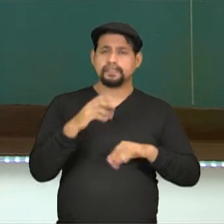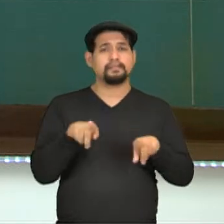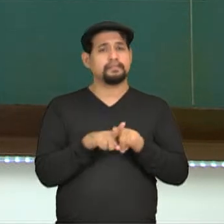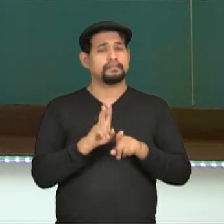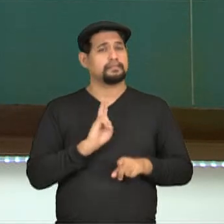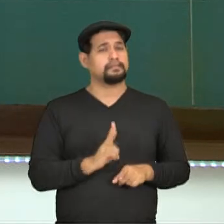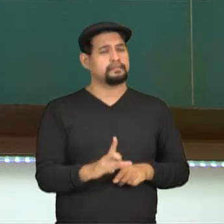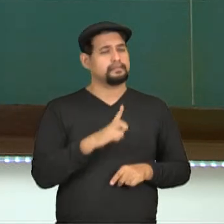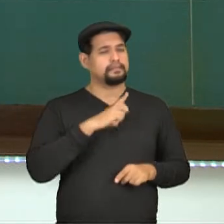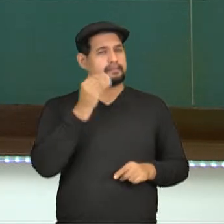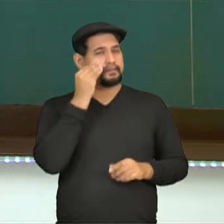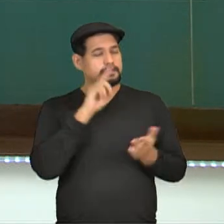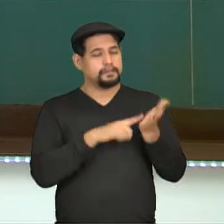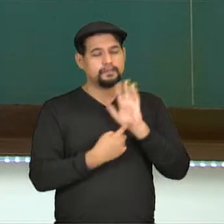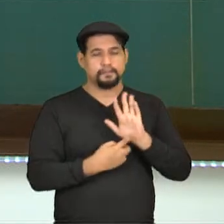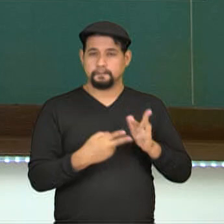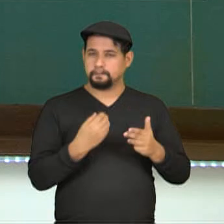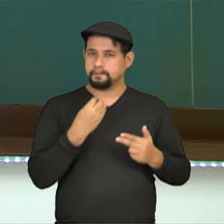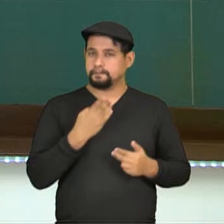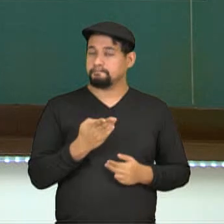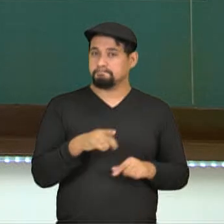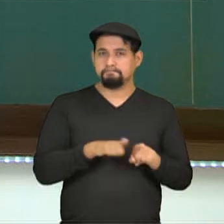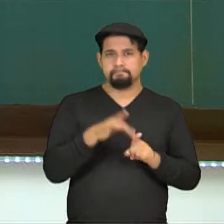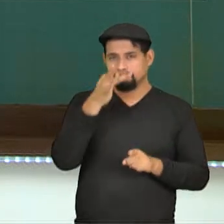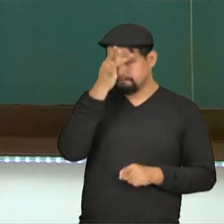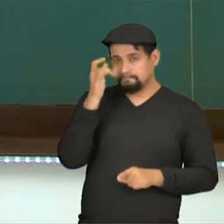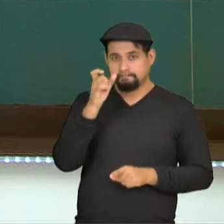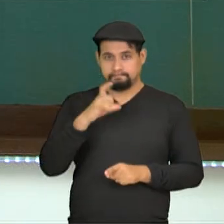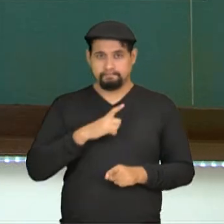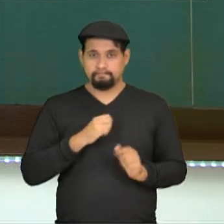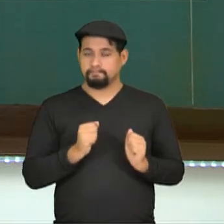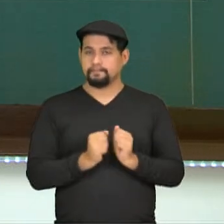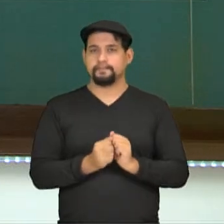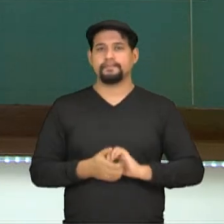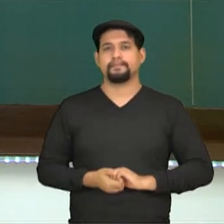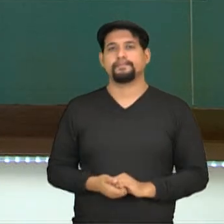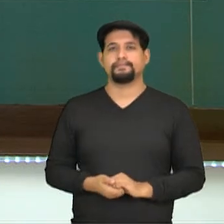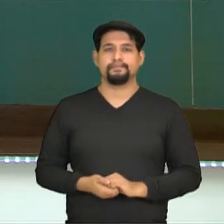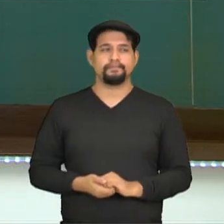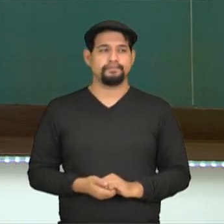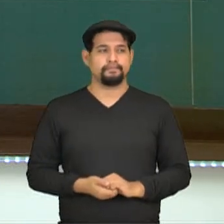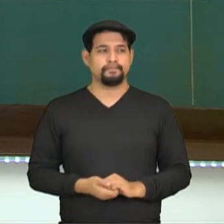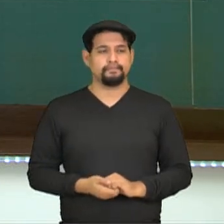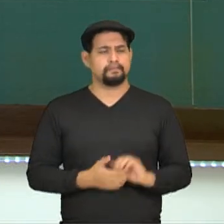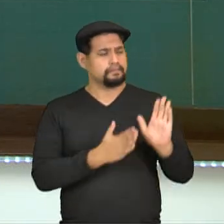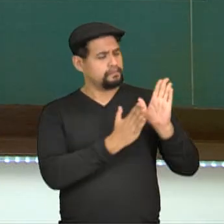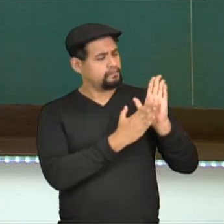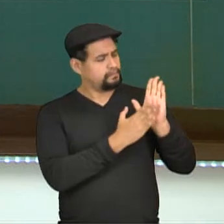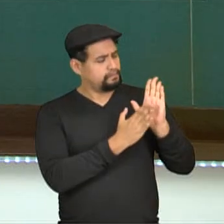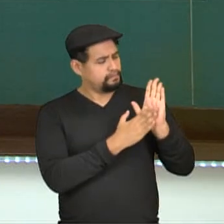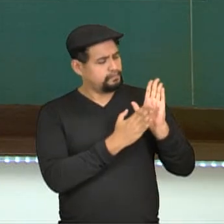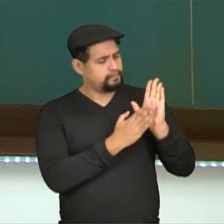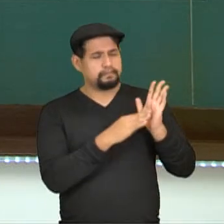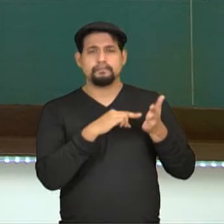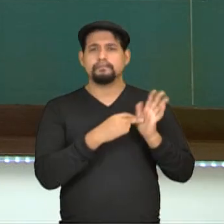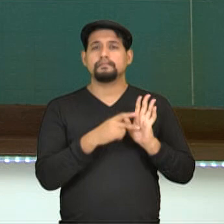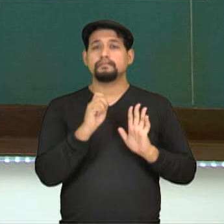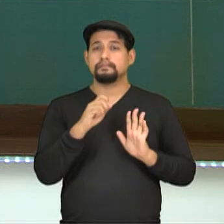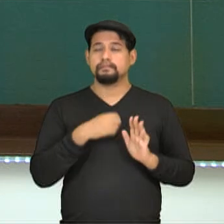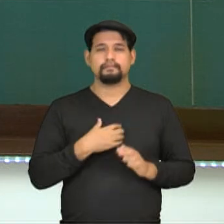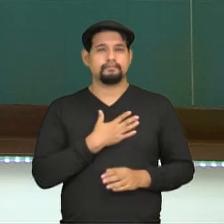ela sempre vai tentar trazer um benefício para você e para as pessoas que estão próximas. O propósito é o prazer lúdico,